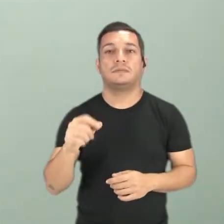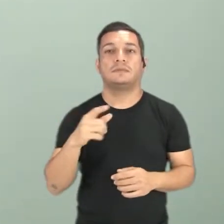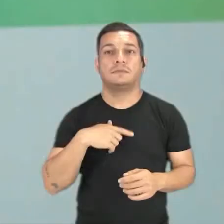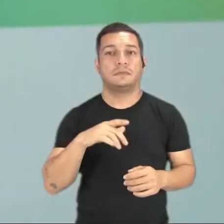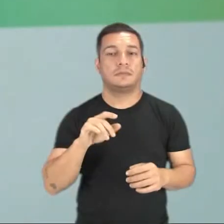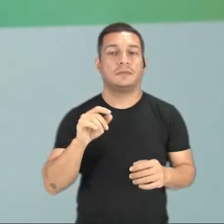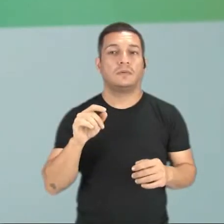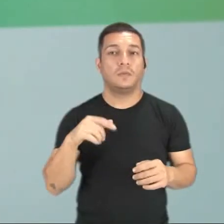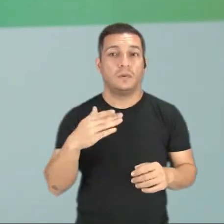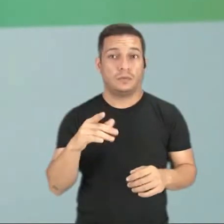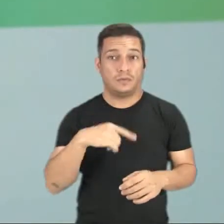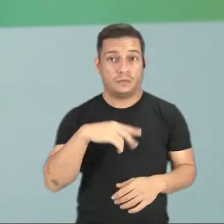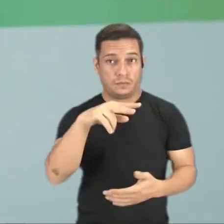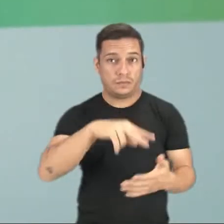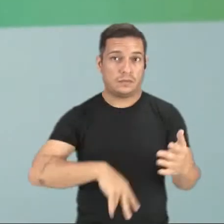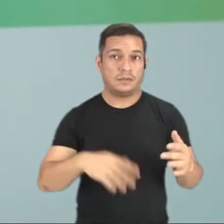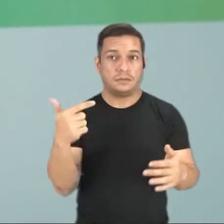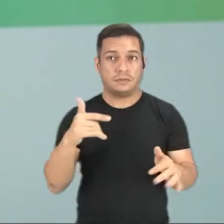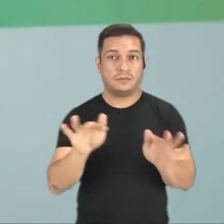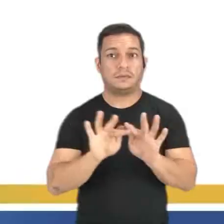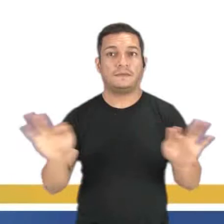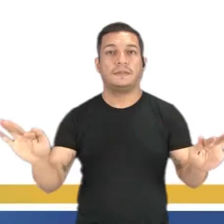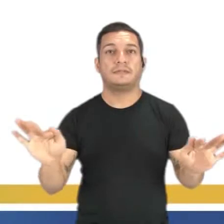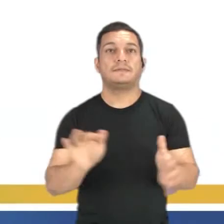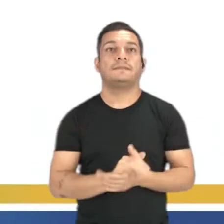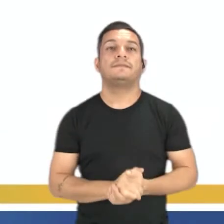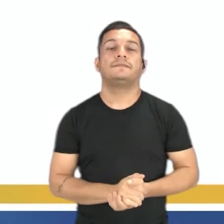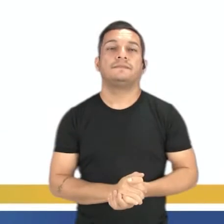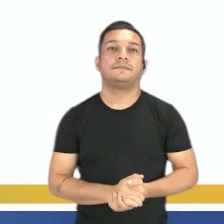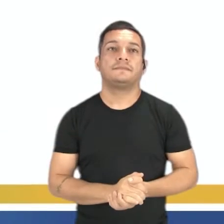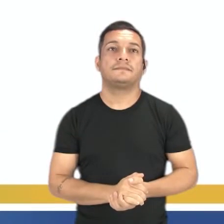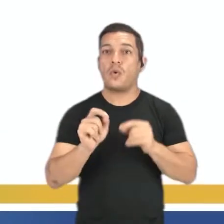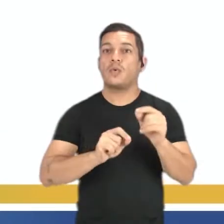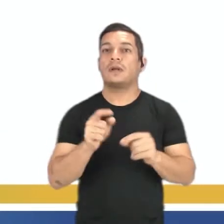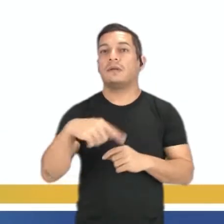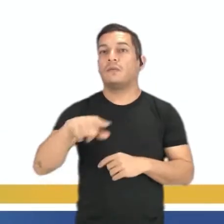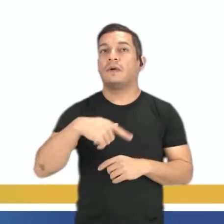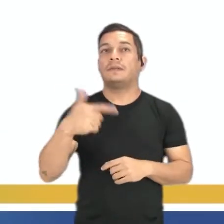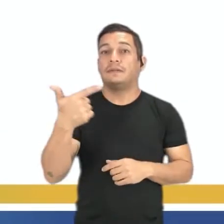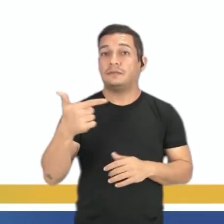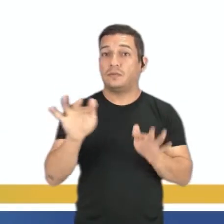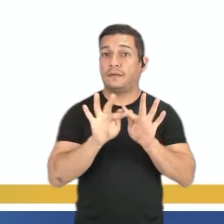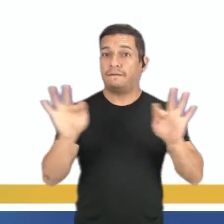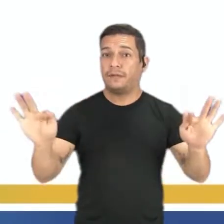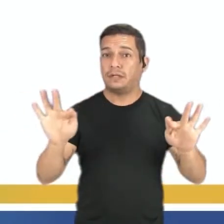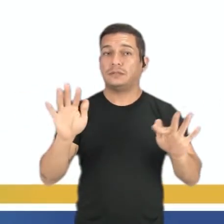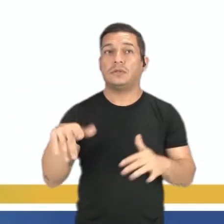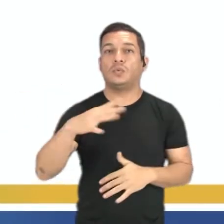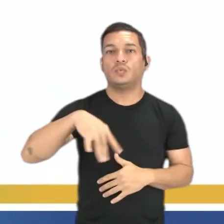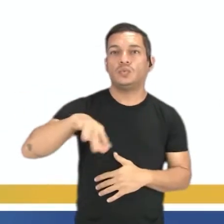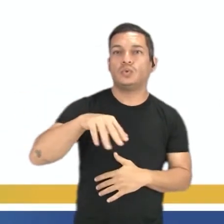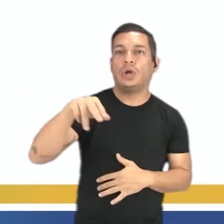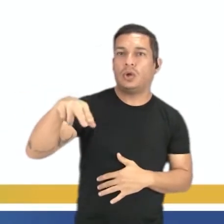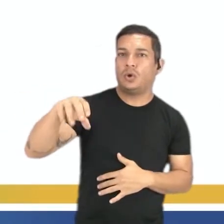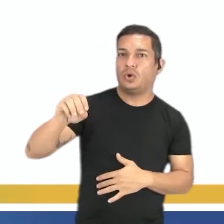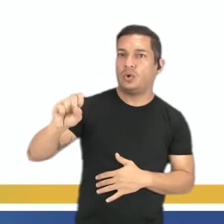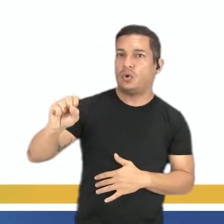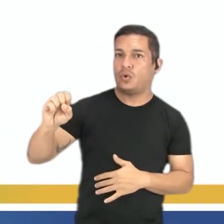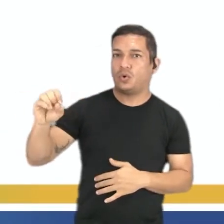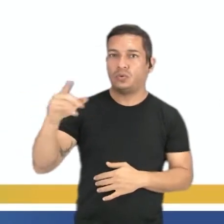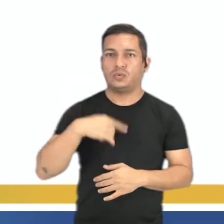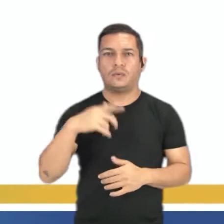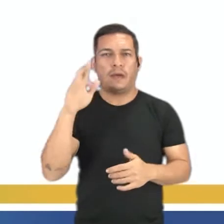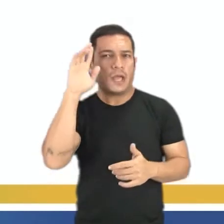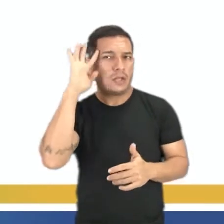desfaz quando você lê a segunda frase. Agora, quando você lê a segunda frase, já o nosso, você resolve por